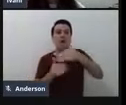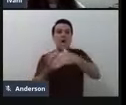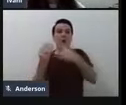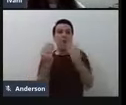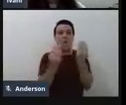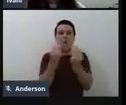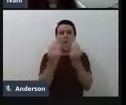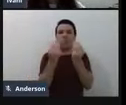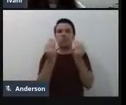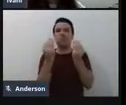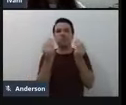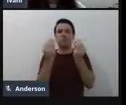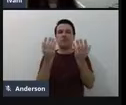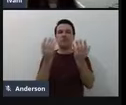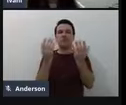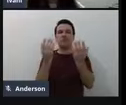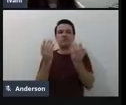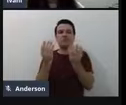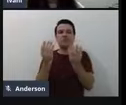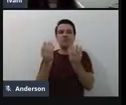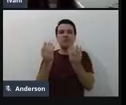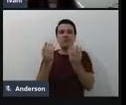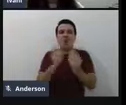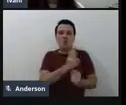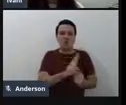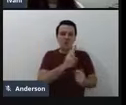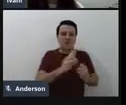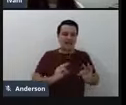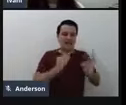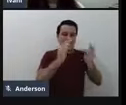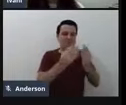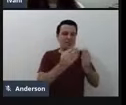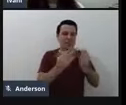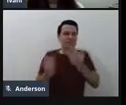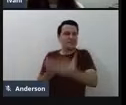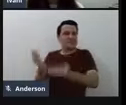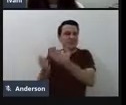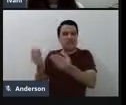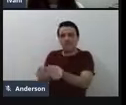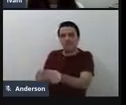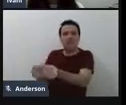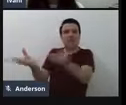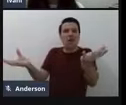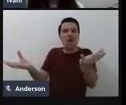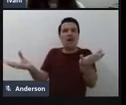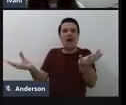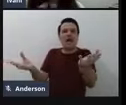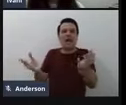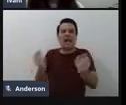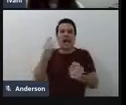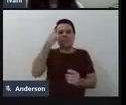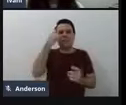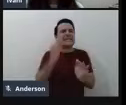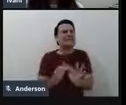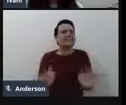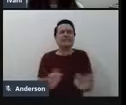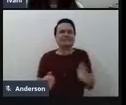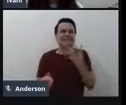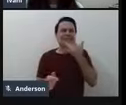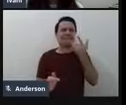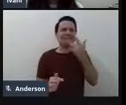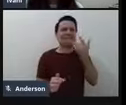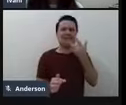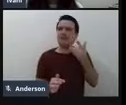proporcionar o uso da tecnologia assistiva, ele não pode ser simples. Já existem muitas